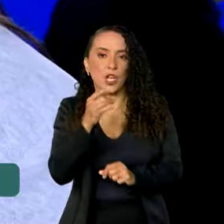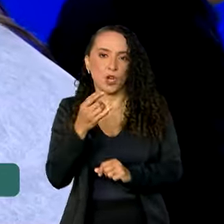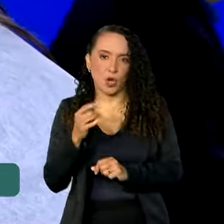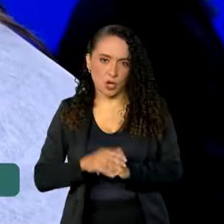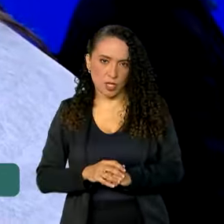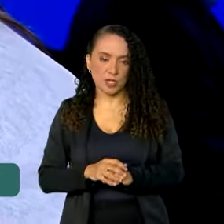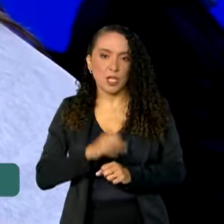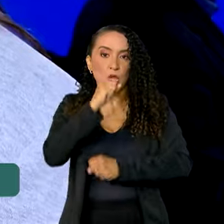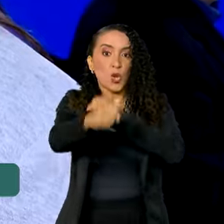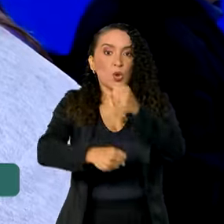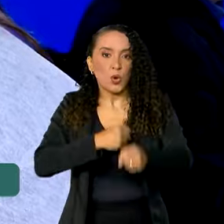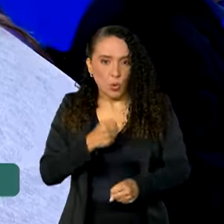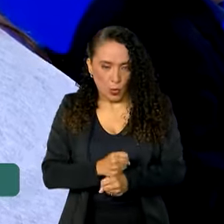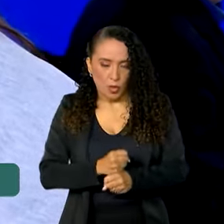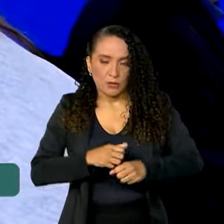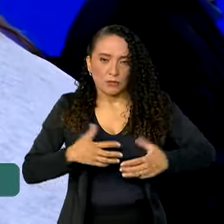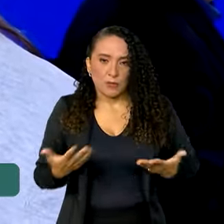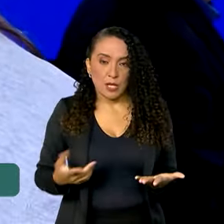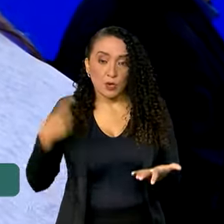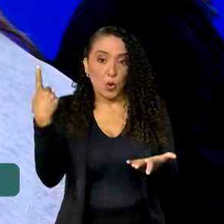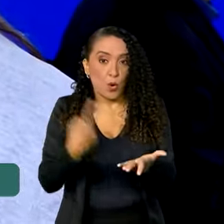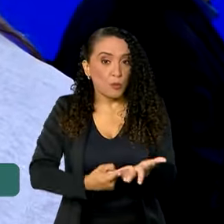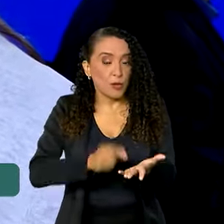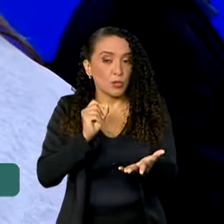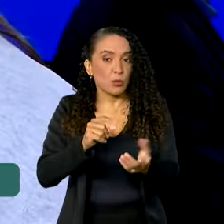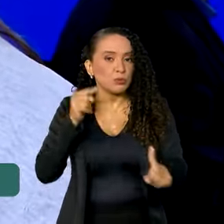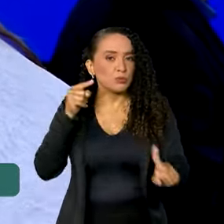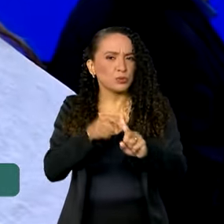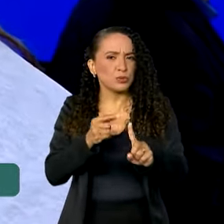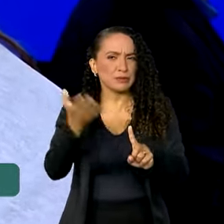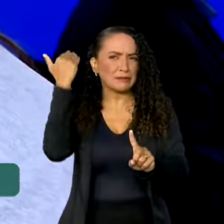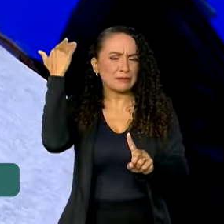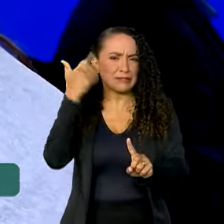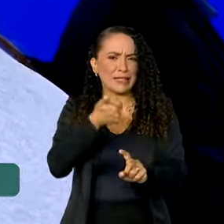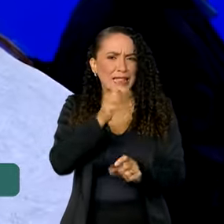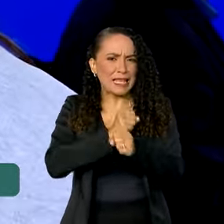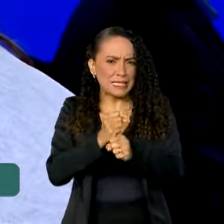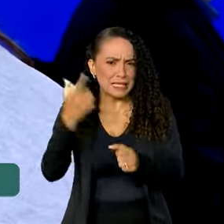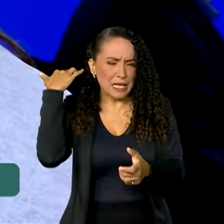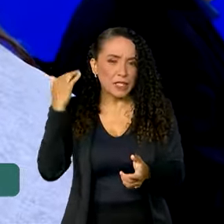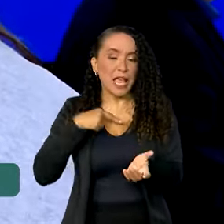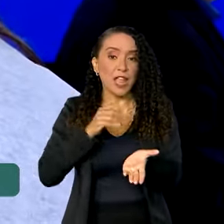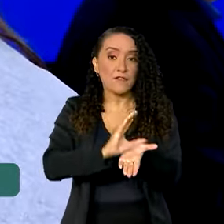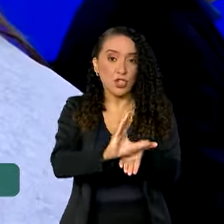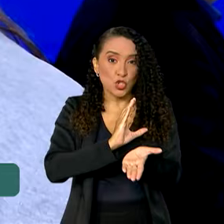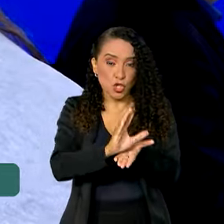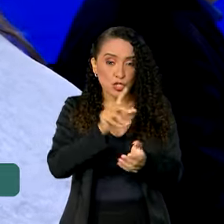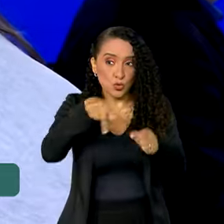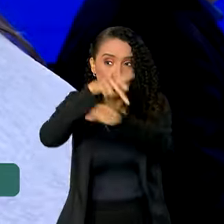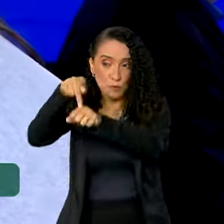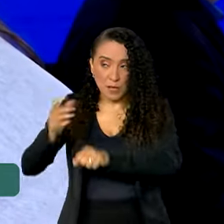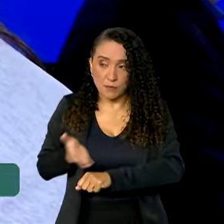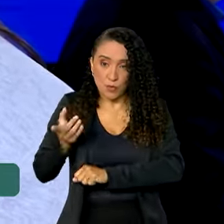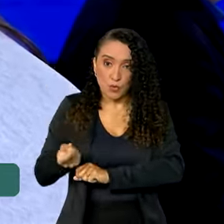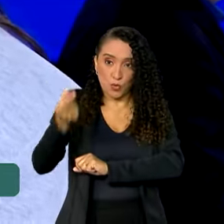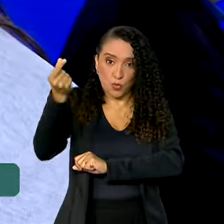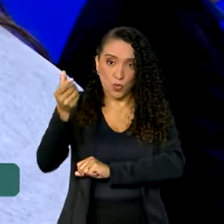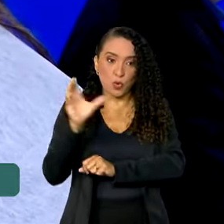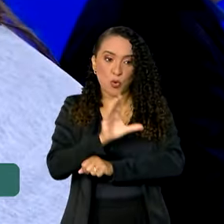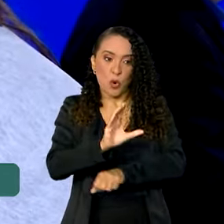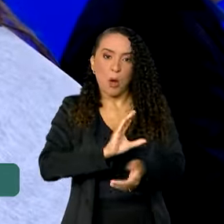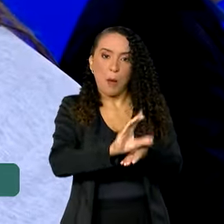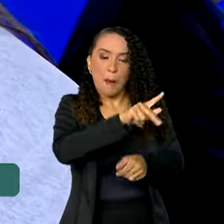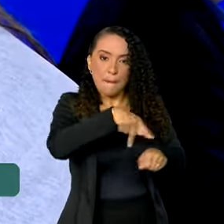por ano, sendo que o compromisso estabelecido há mais de uma década atrás era de investimentos desses países ricos nos pobres de